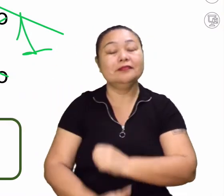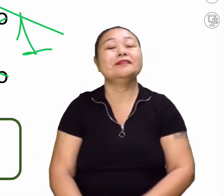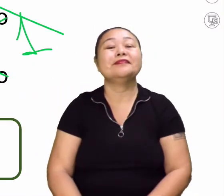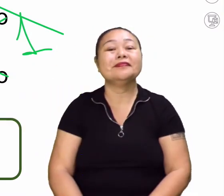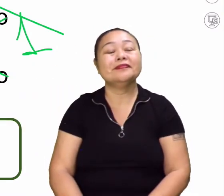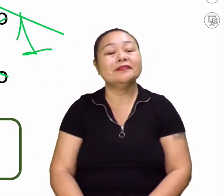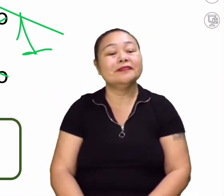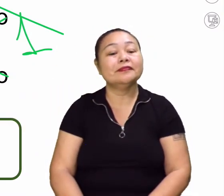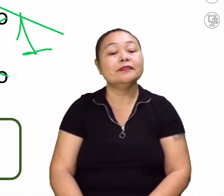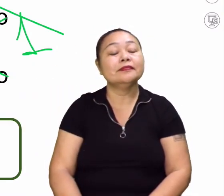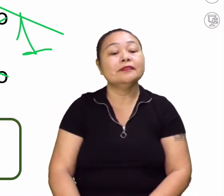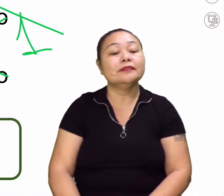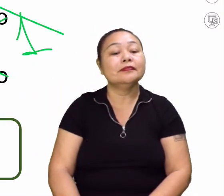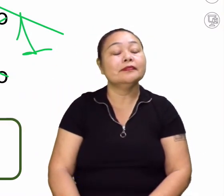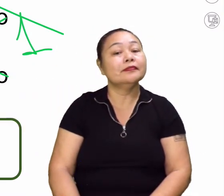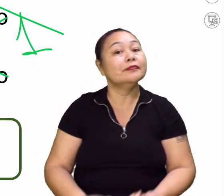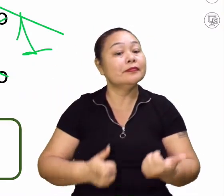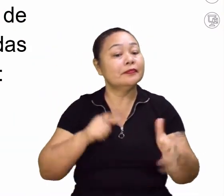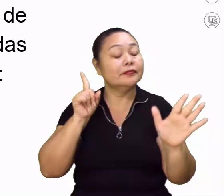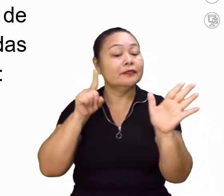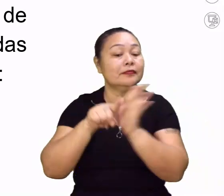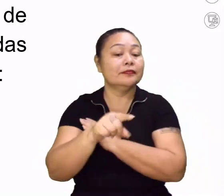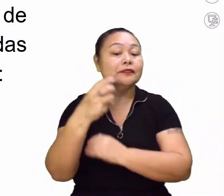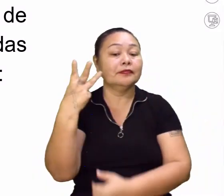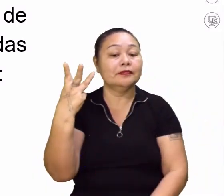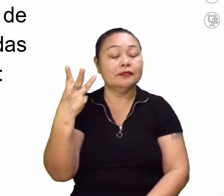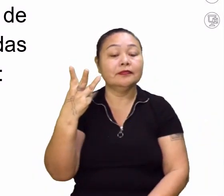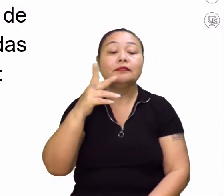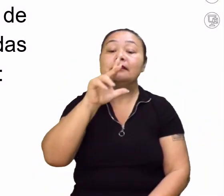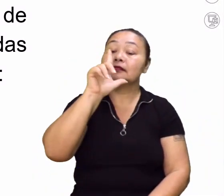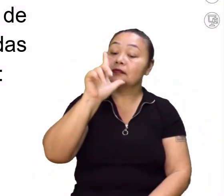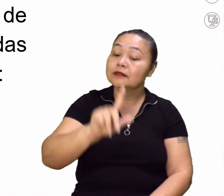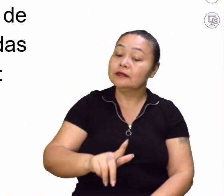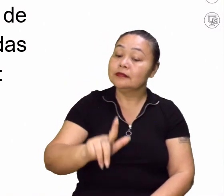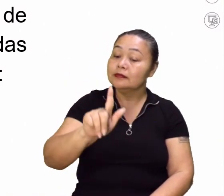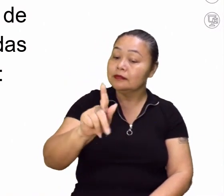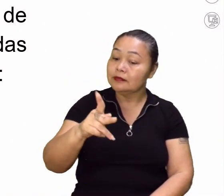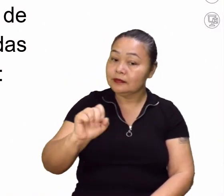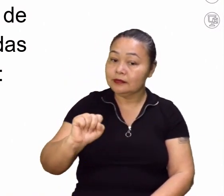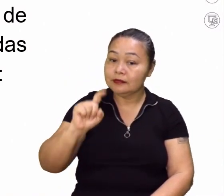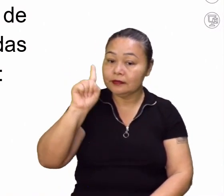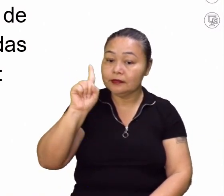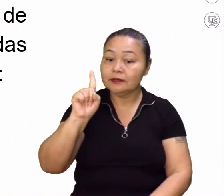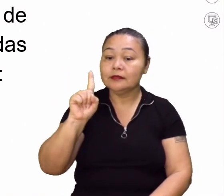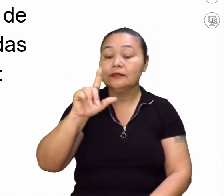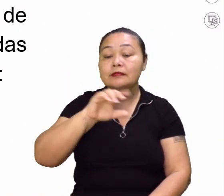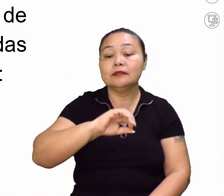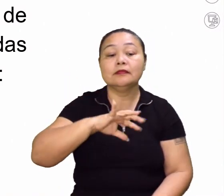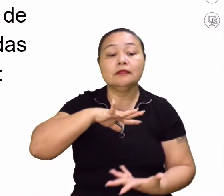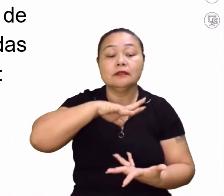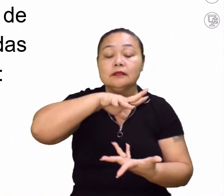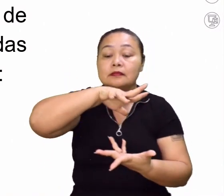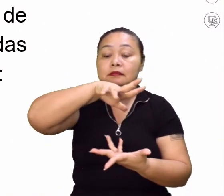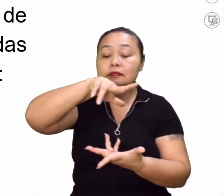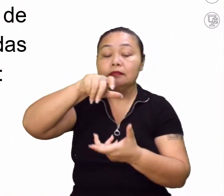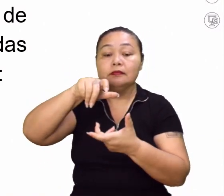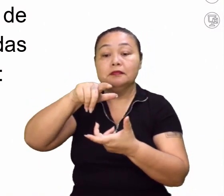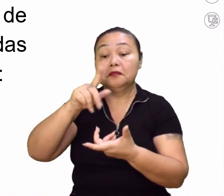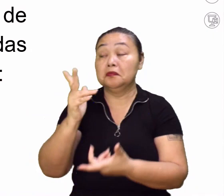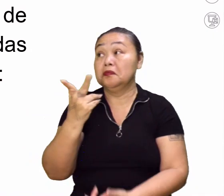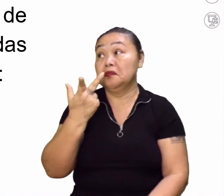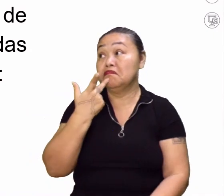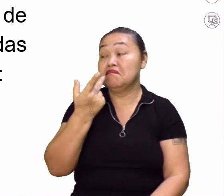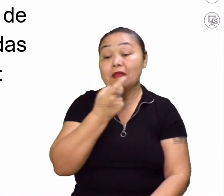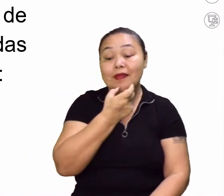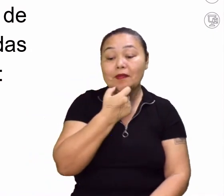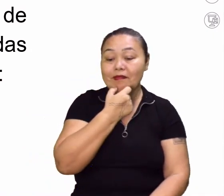certeza. Beleza? Vamos lá. Questão 3. GPS é a sigla para... Olha só. Vou